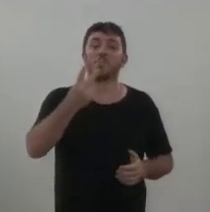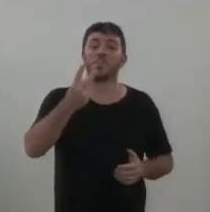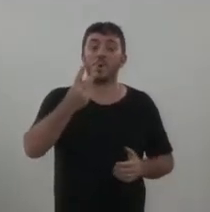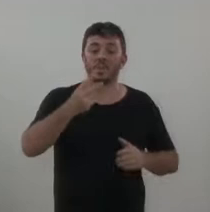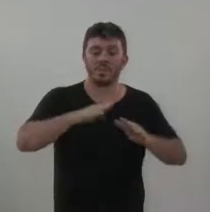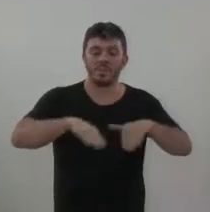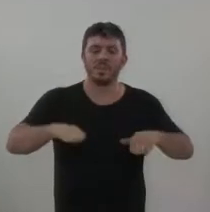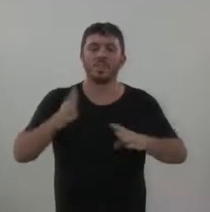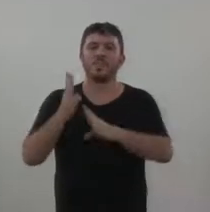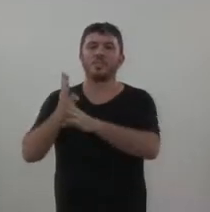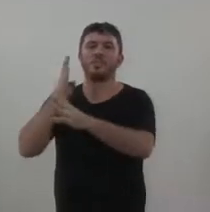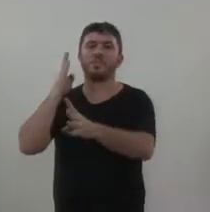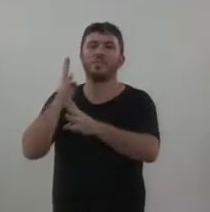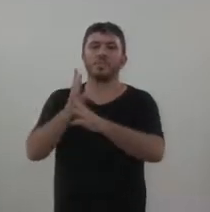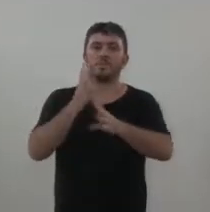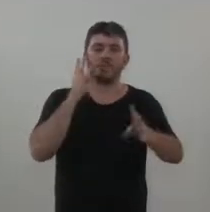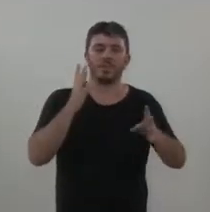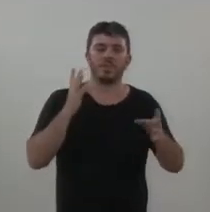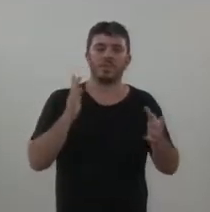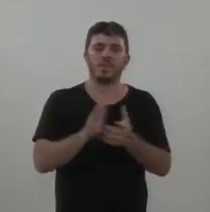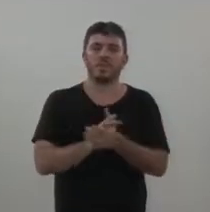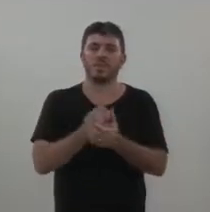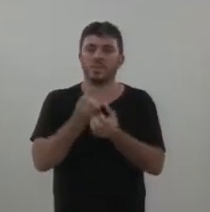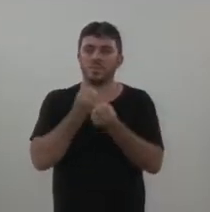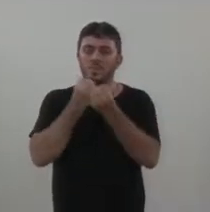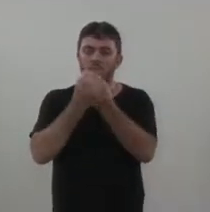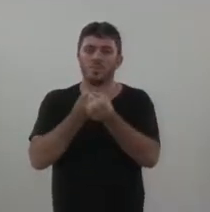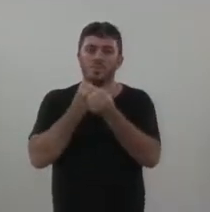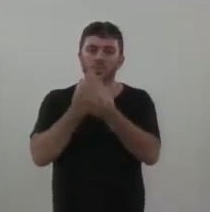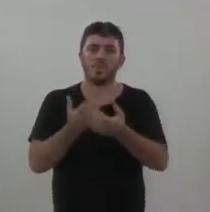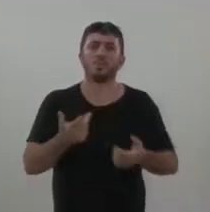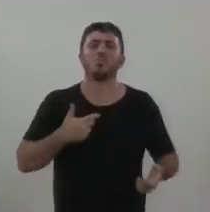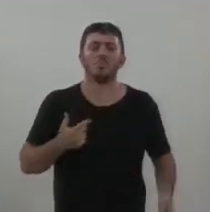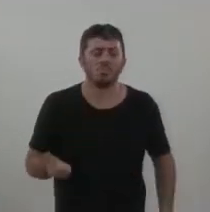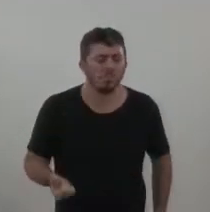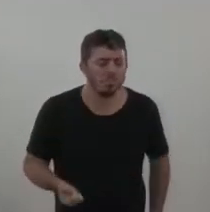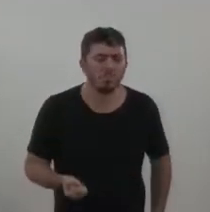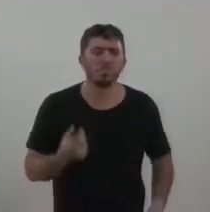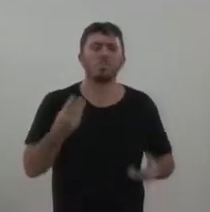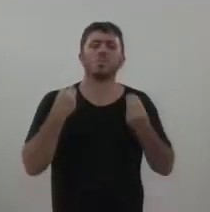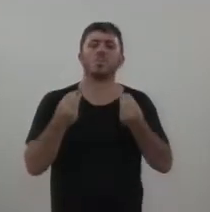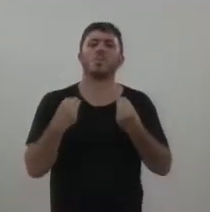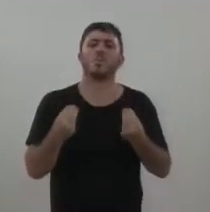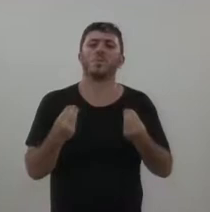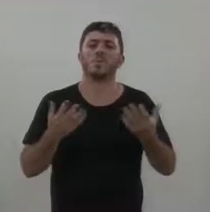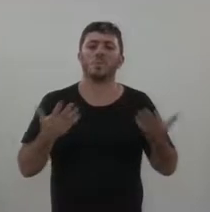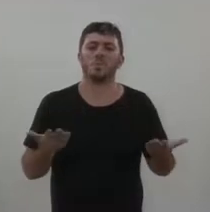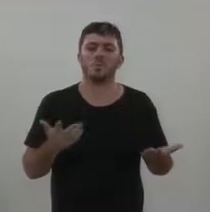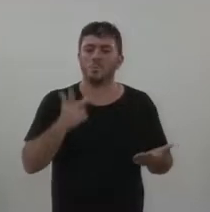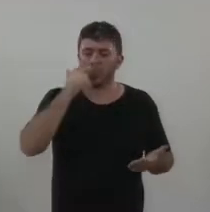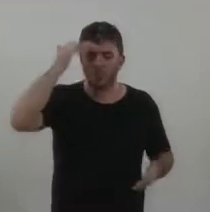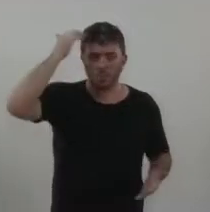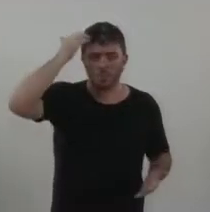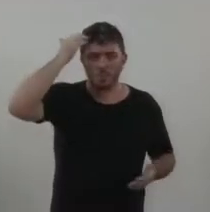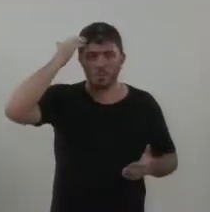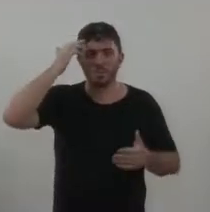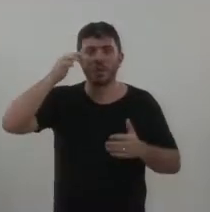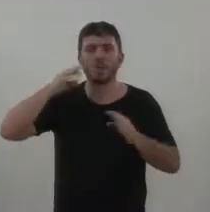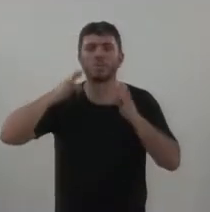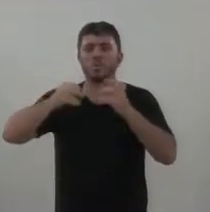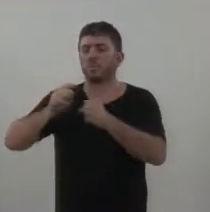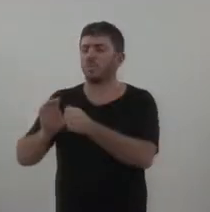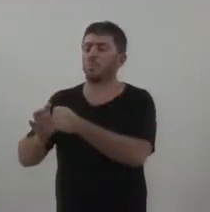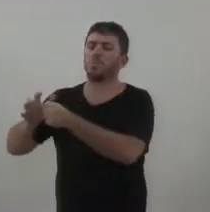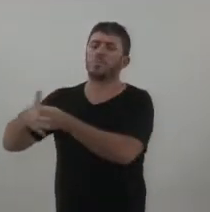creche. Era apenas essa a informação que eu gostaria de dar. E é impressionante como agora tudo virou culpa da Covid, uma obra de